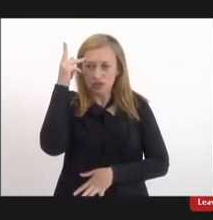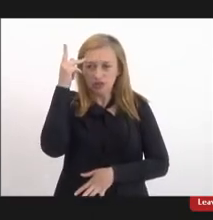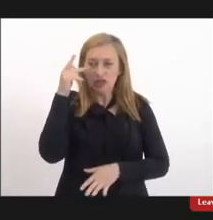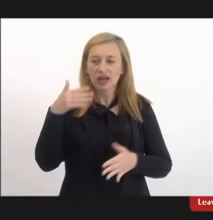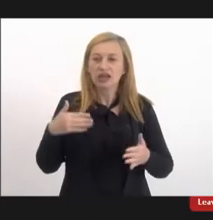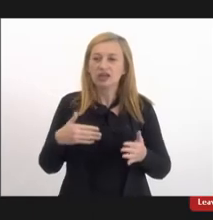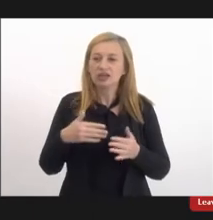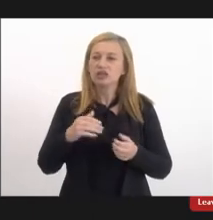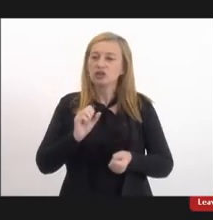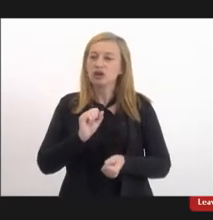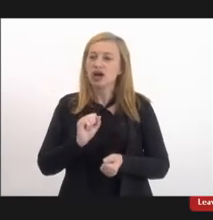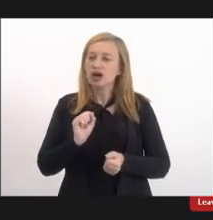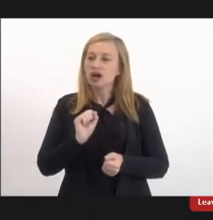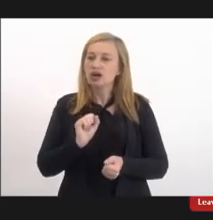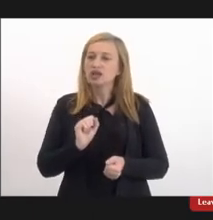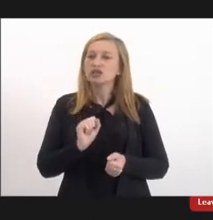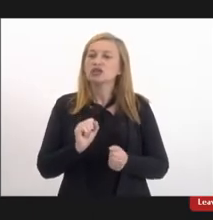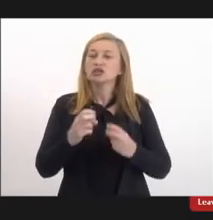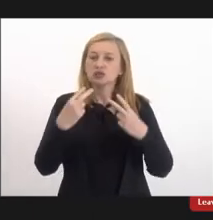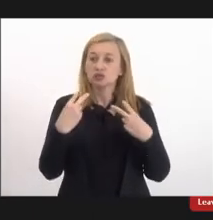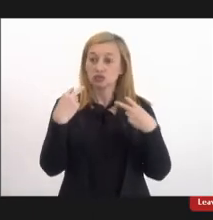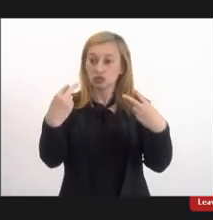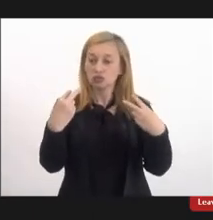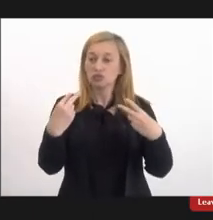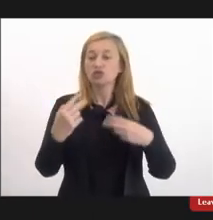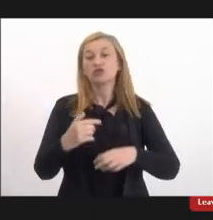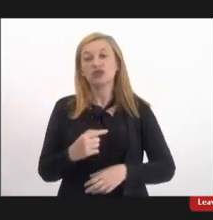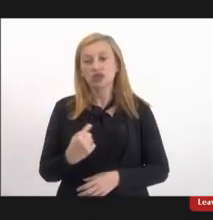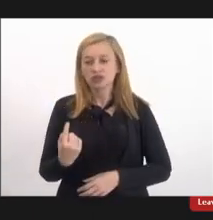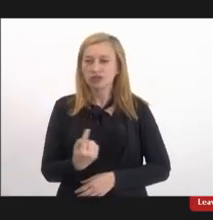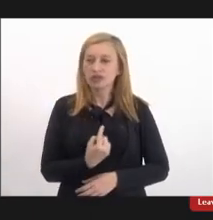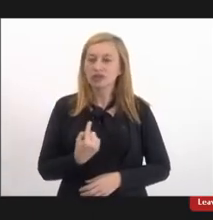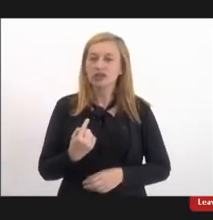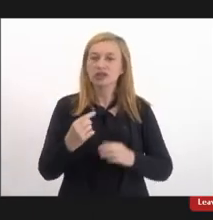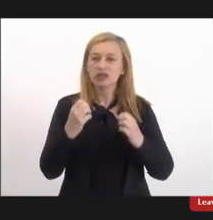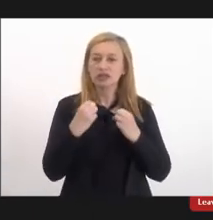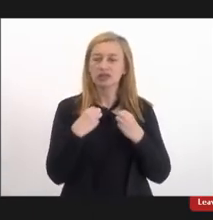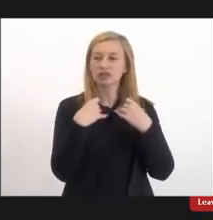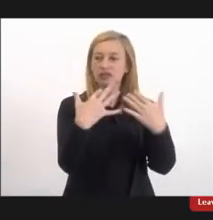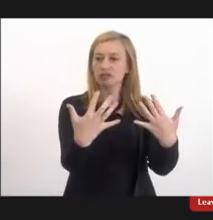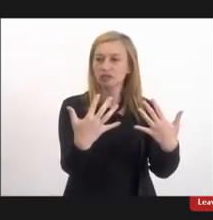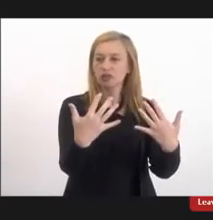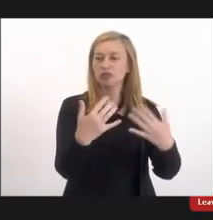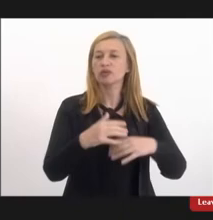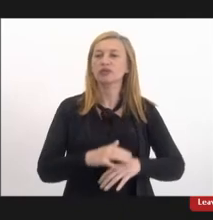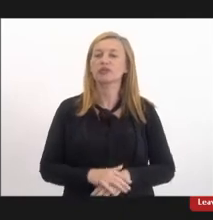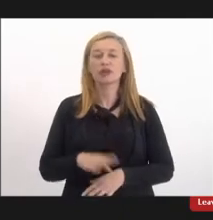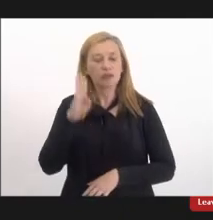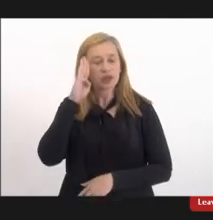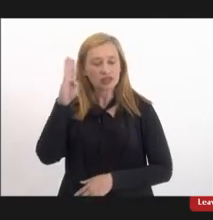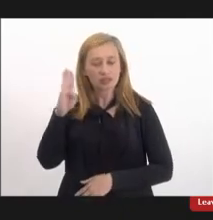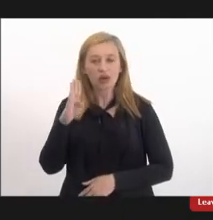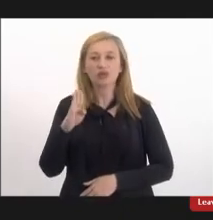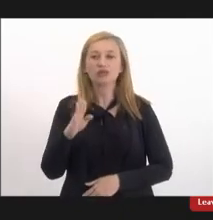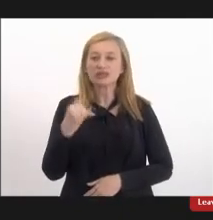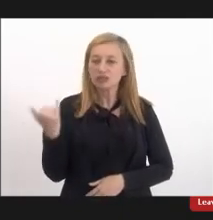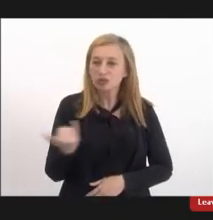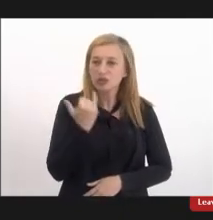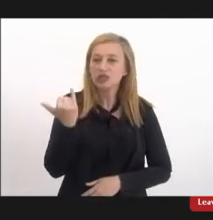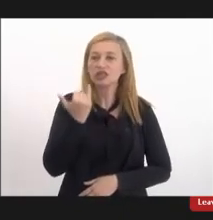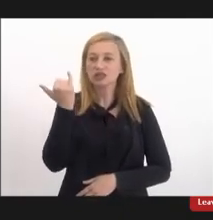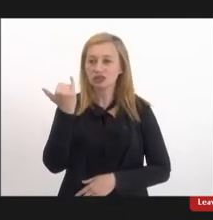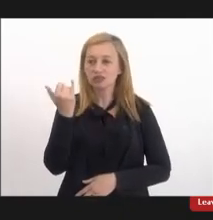até agora conosco, né, assistindo essa audiência pública que é fundamental, é muito